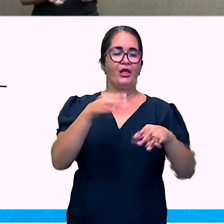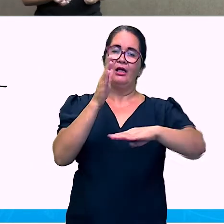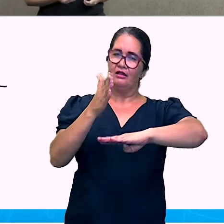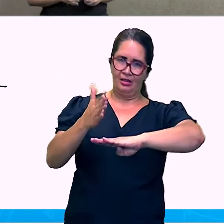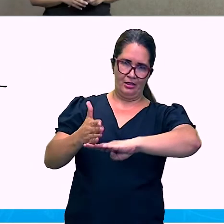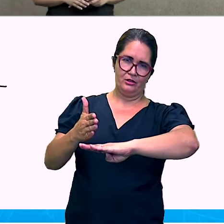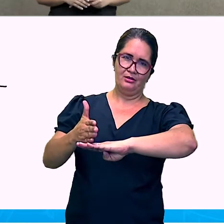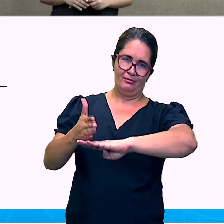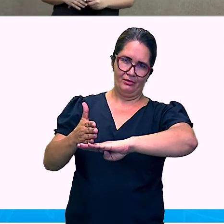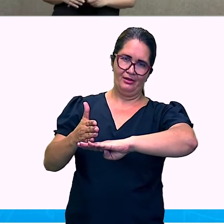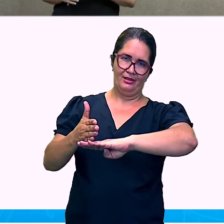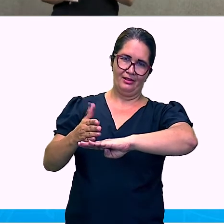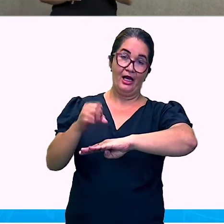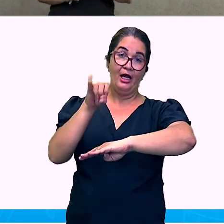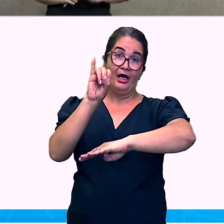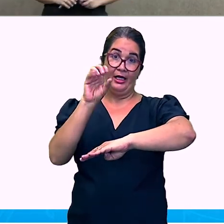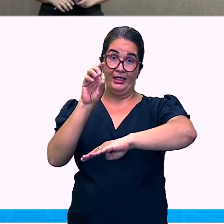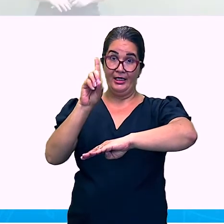Da luz.